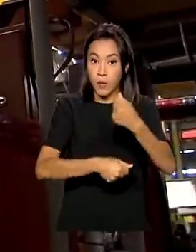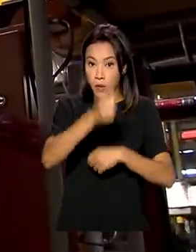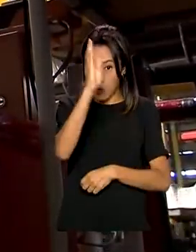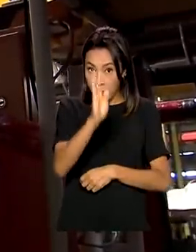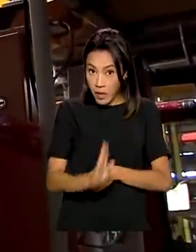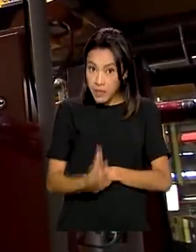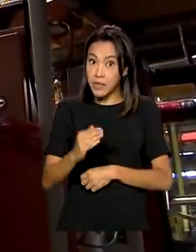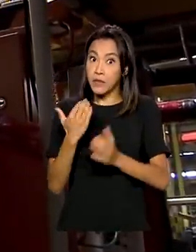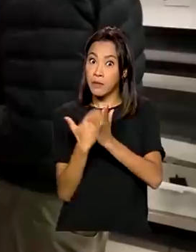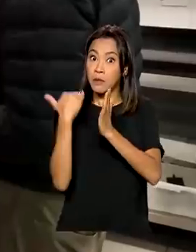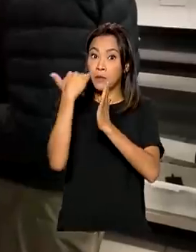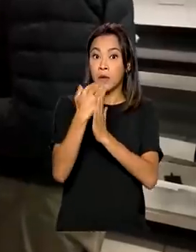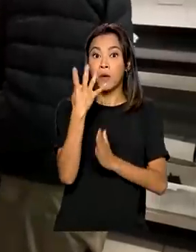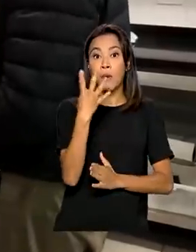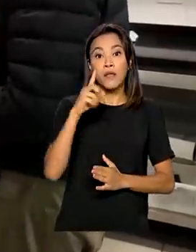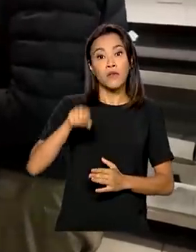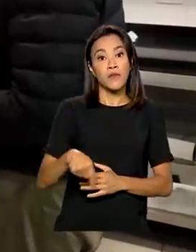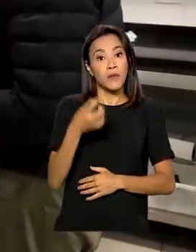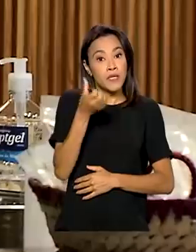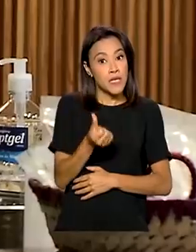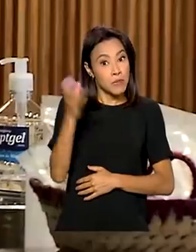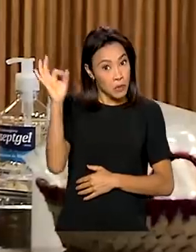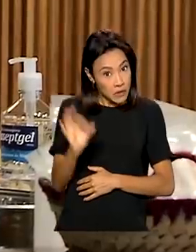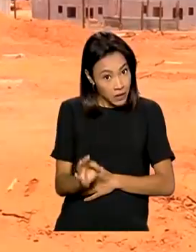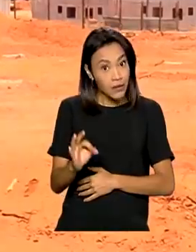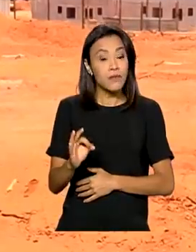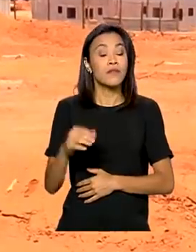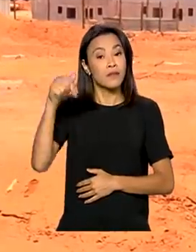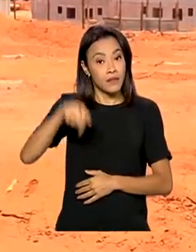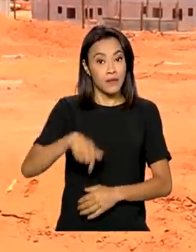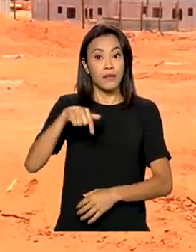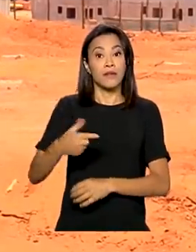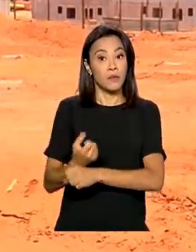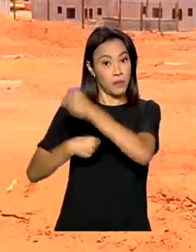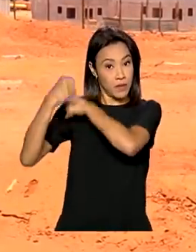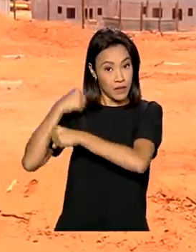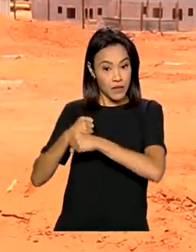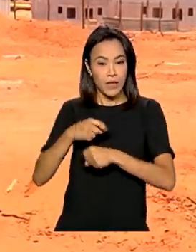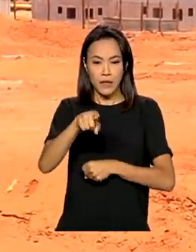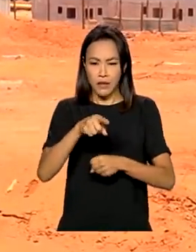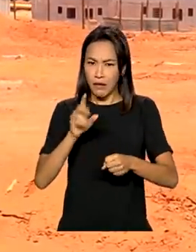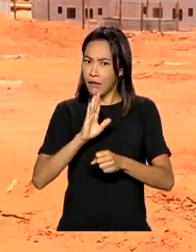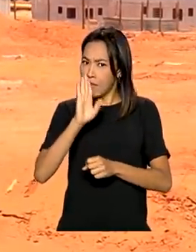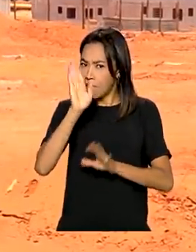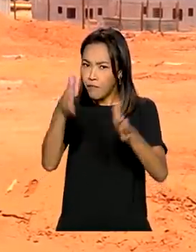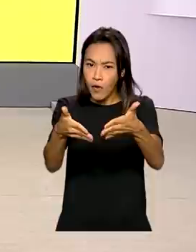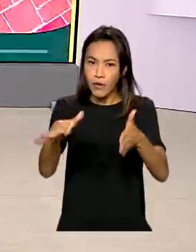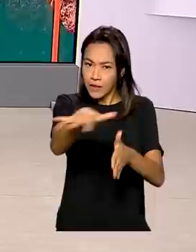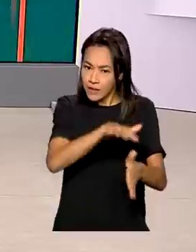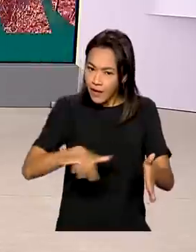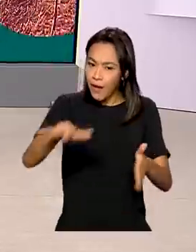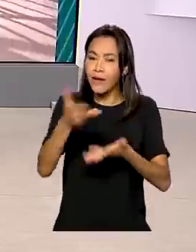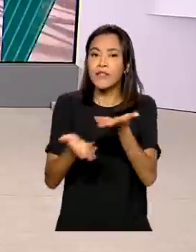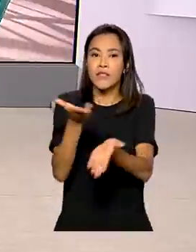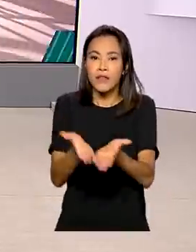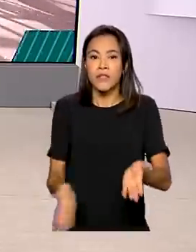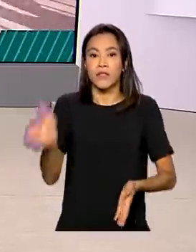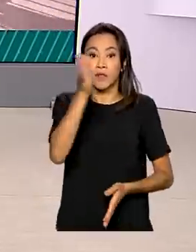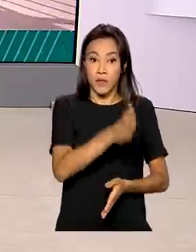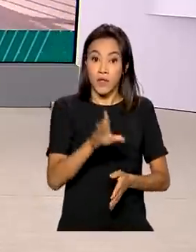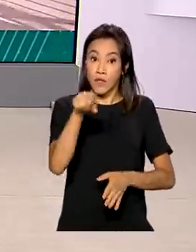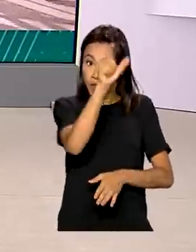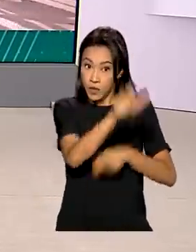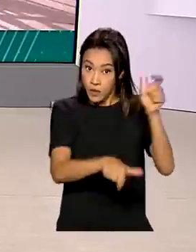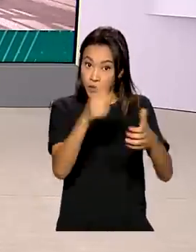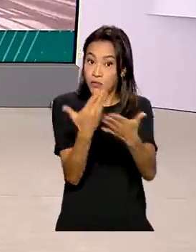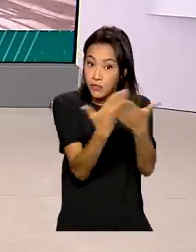4,6% em 2021. E o destaque foi o setor de serviços. E estudantes já podem